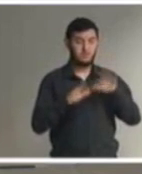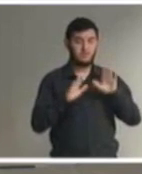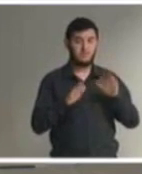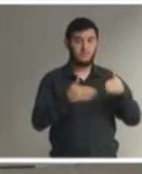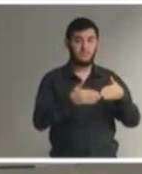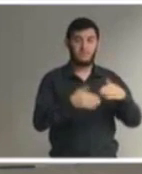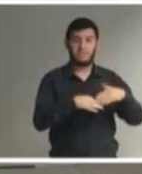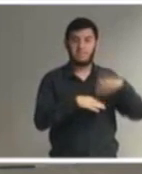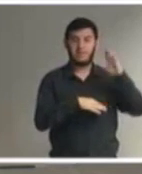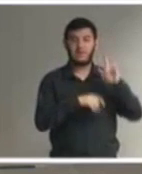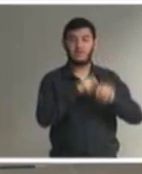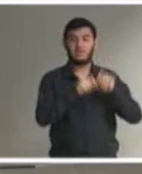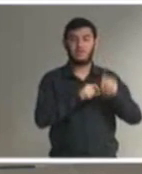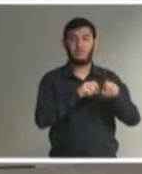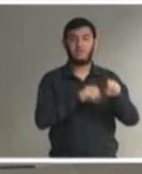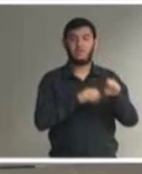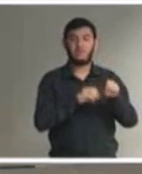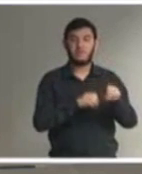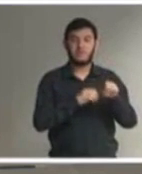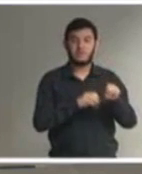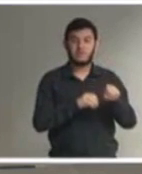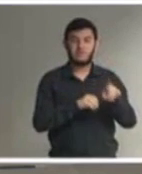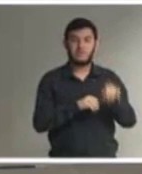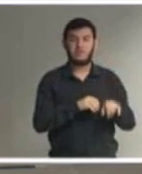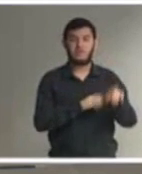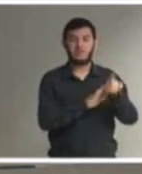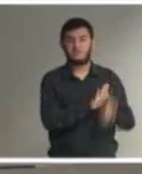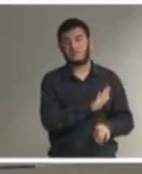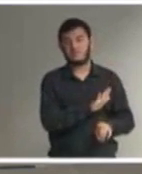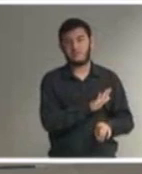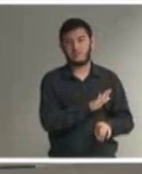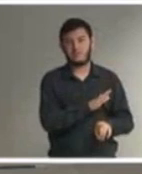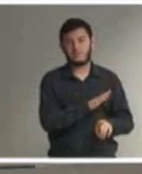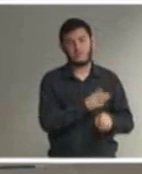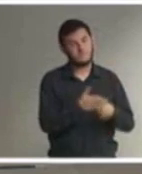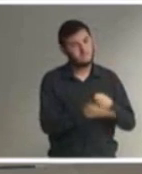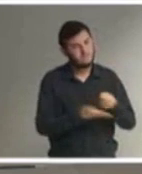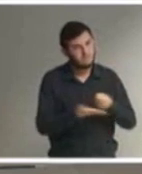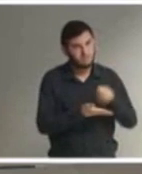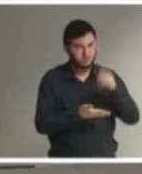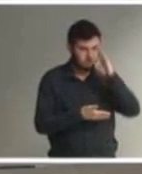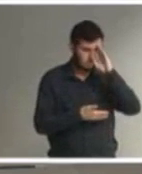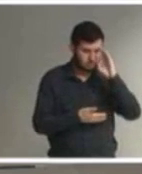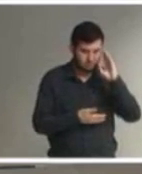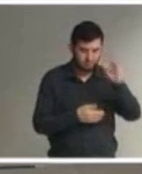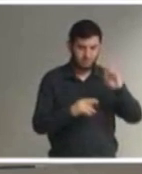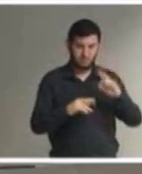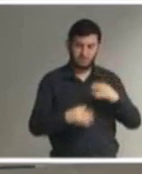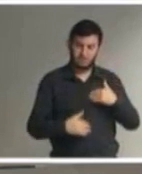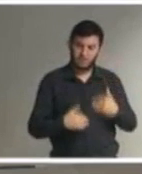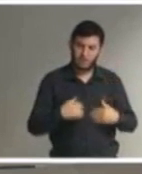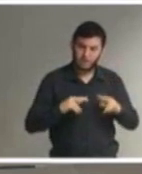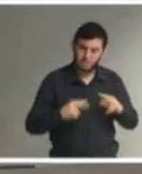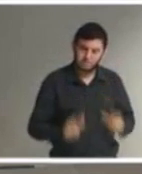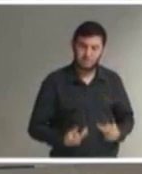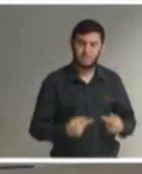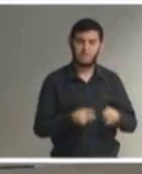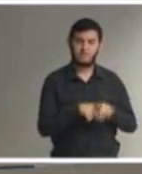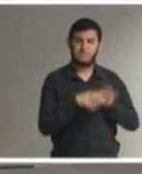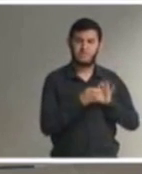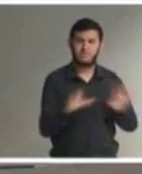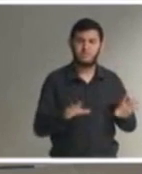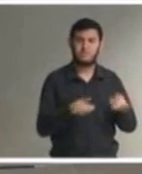educação é um direito fundamental humano e individual e disponível então isso por si só legitima